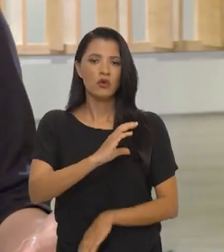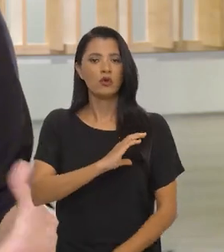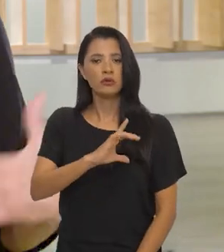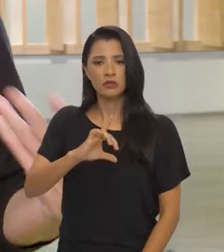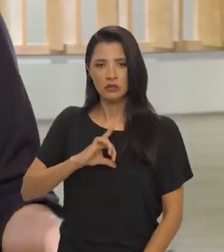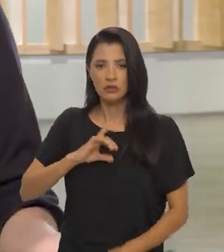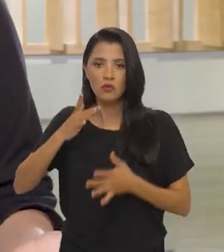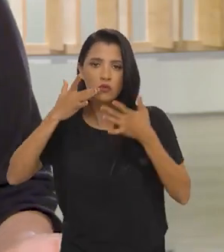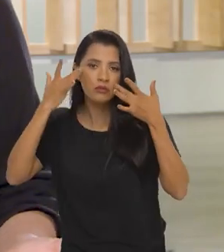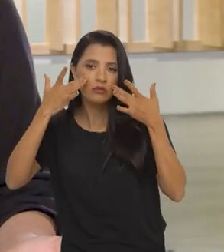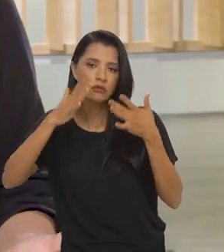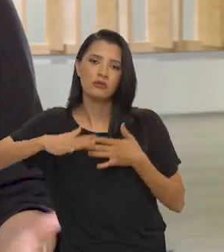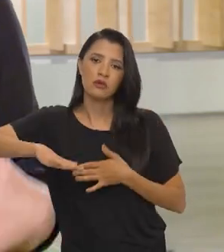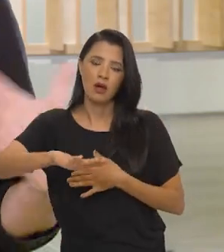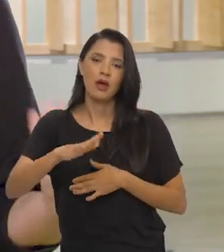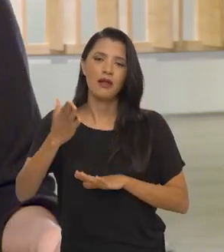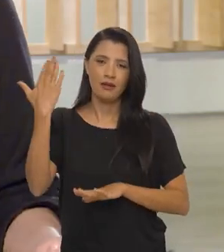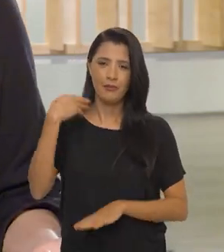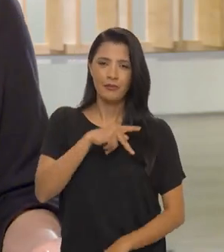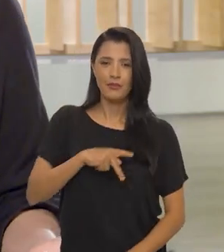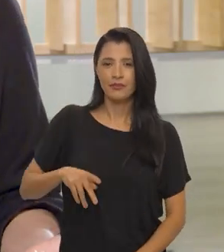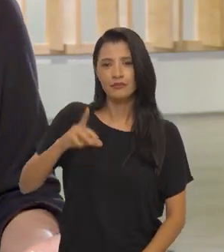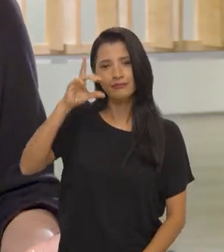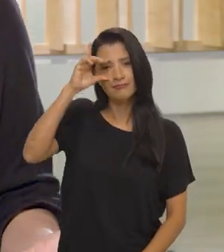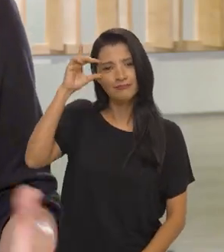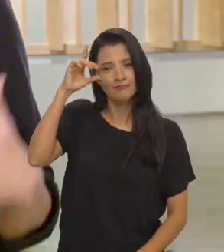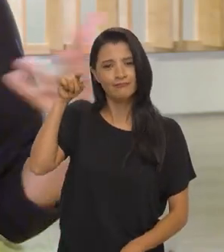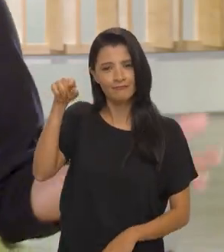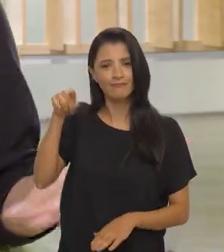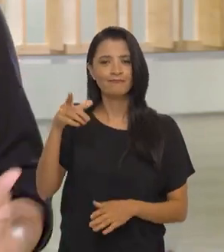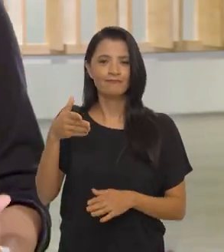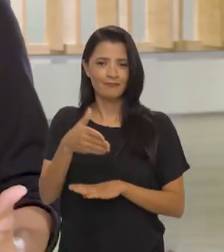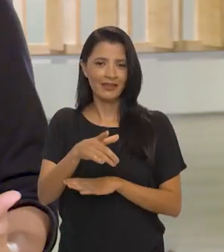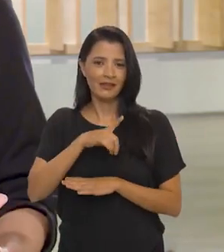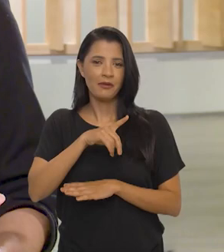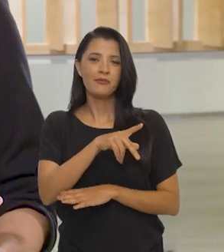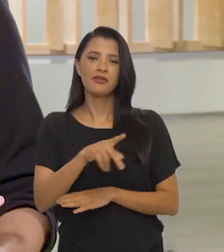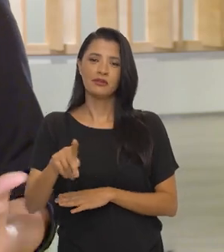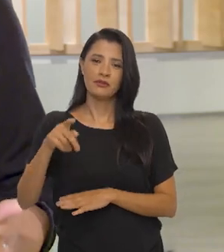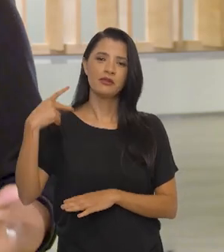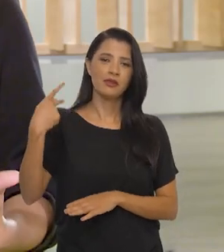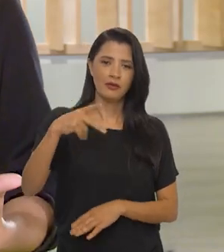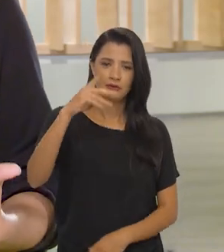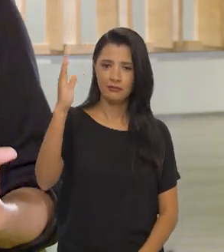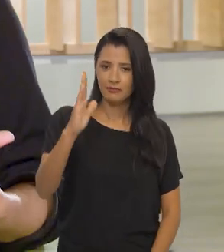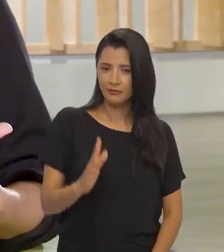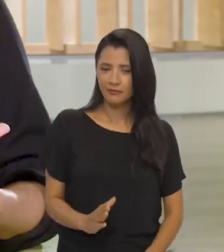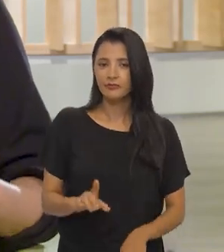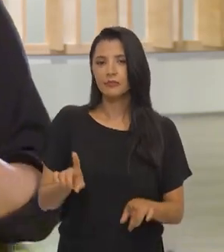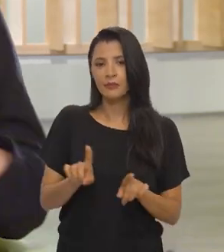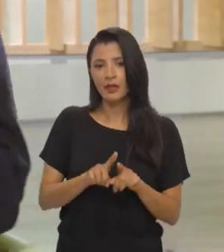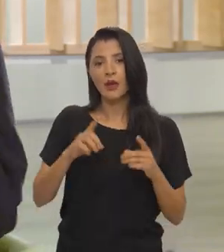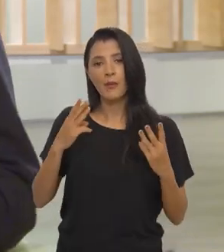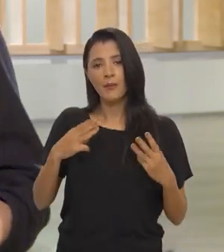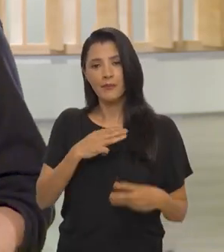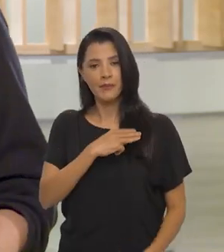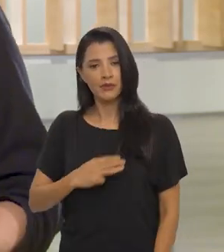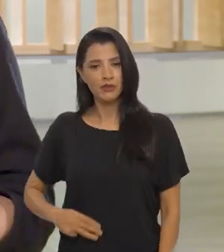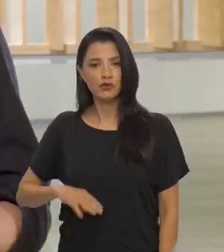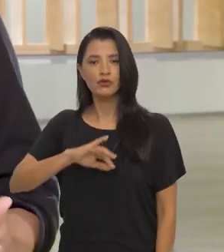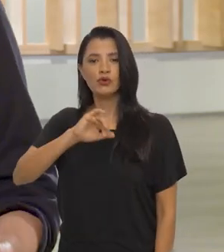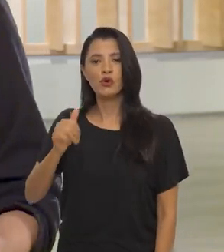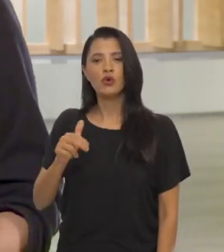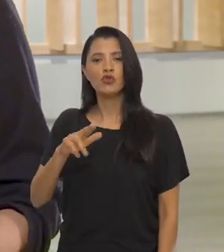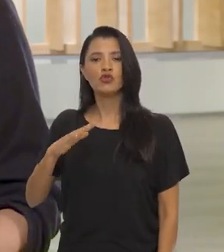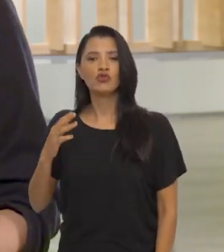estive na coordenação de teatro, quando a presidenta Dilma estava presidenta e o ministro Juca